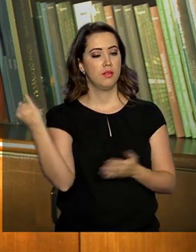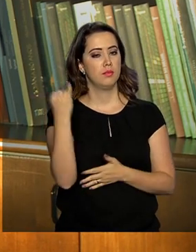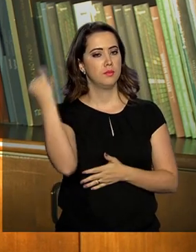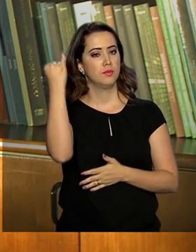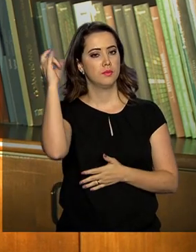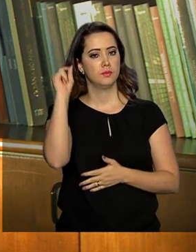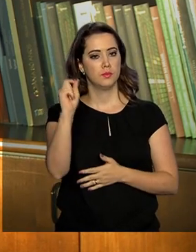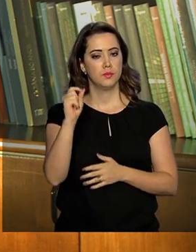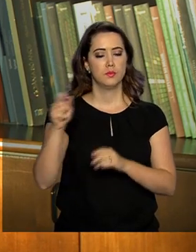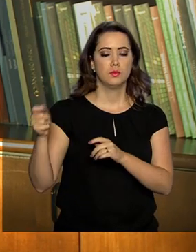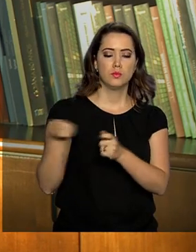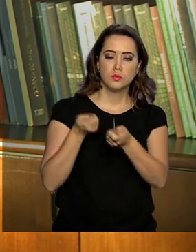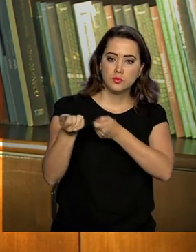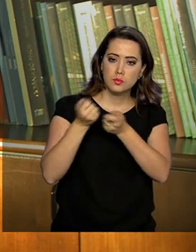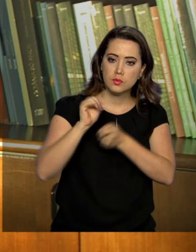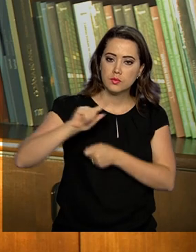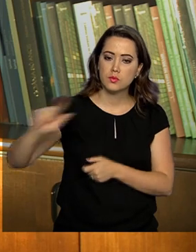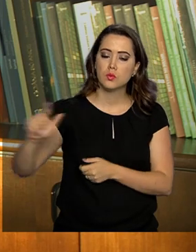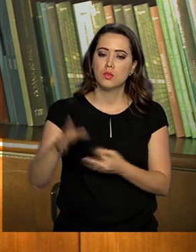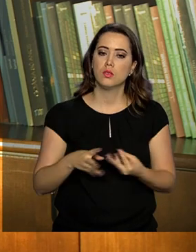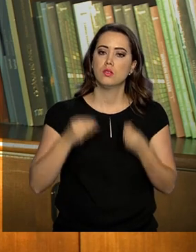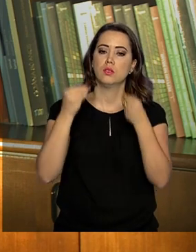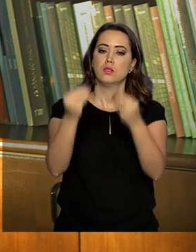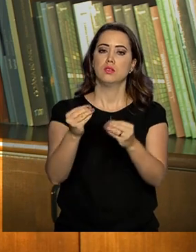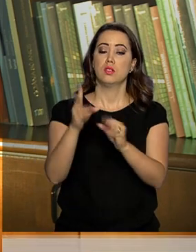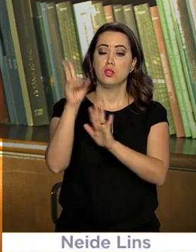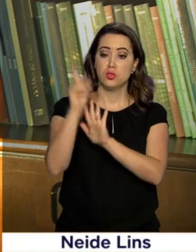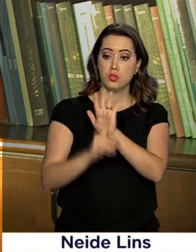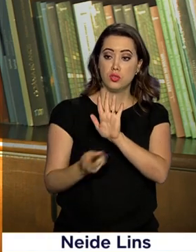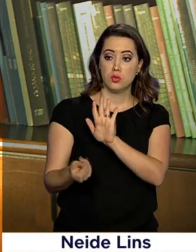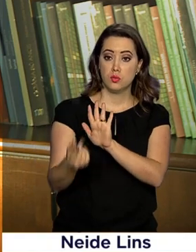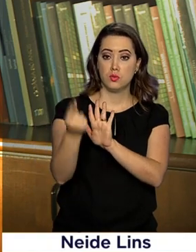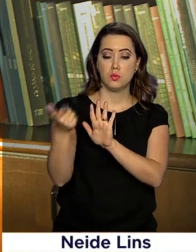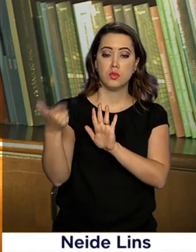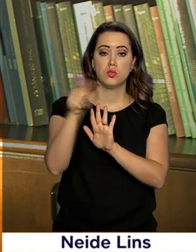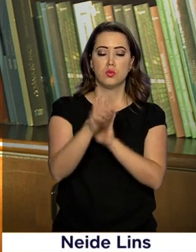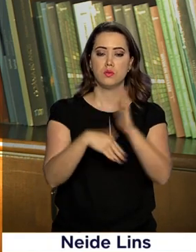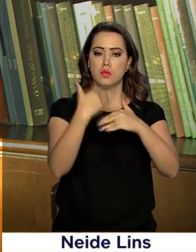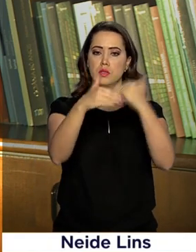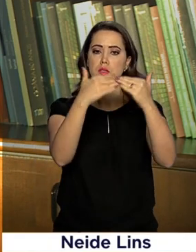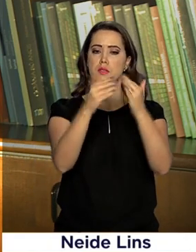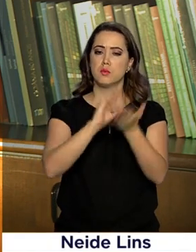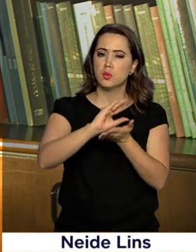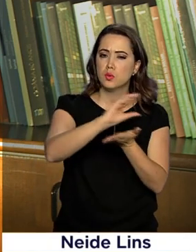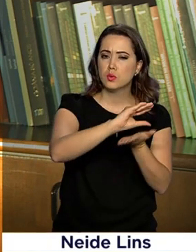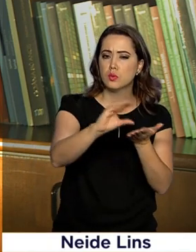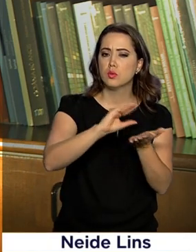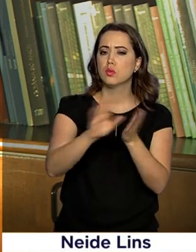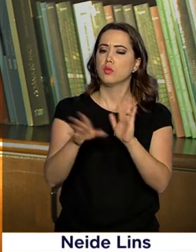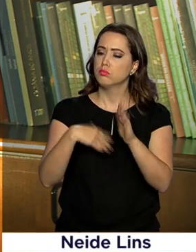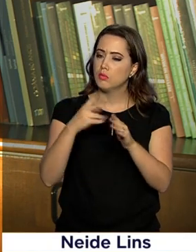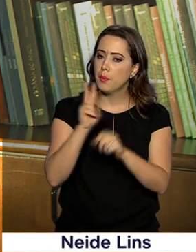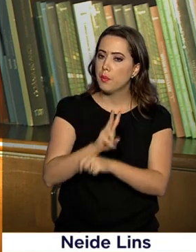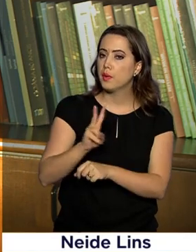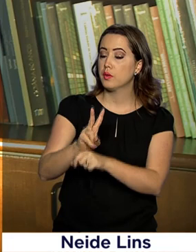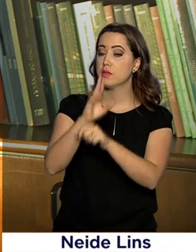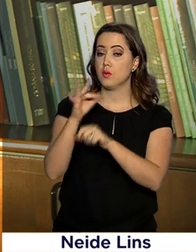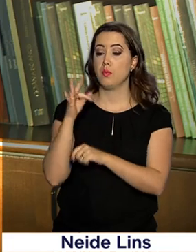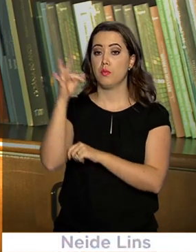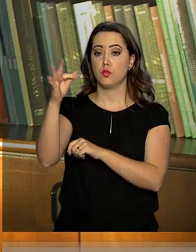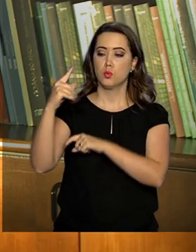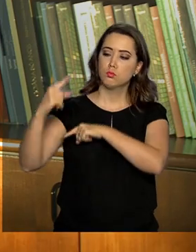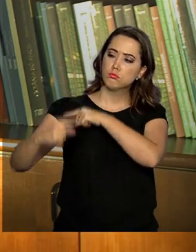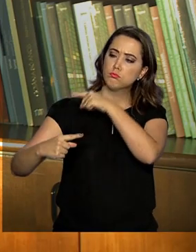essencial para o equilíbrio fiscal, garantia de recursos para a retomada de investimentos públicos e proteção para as futuras